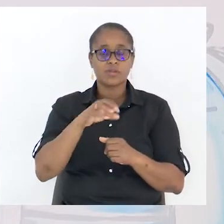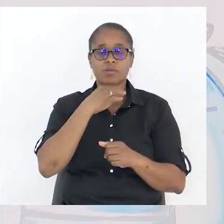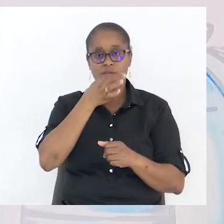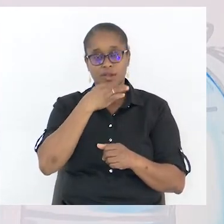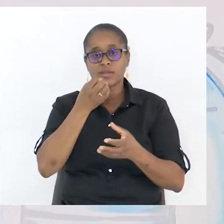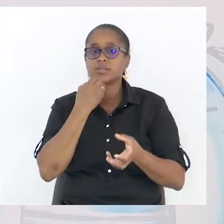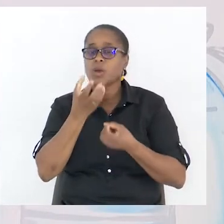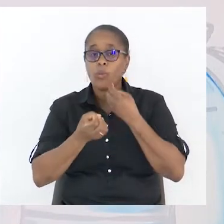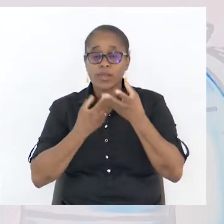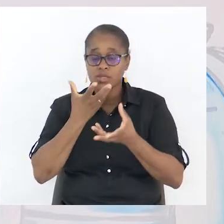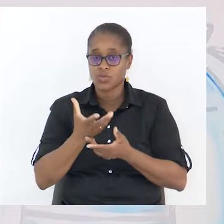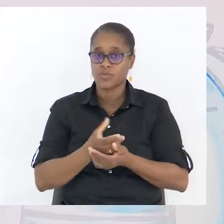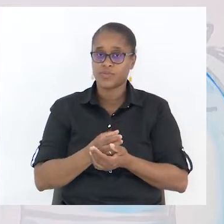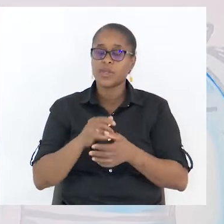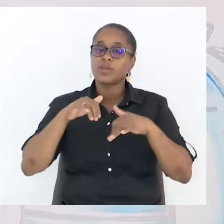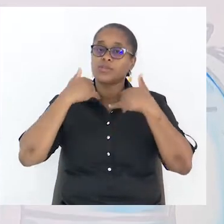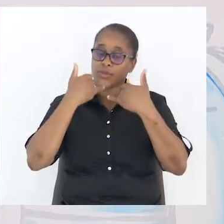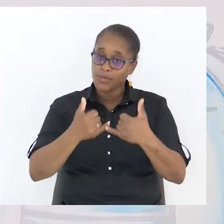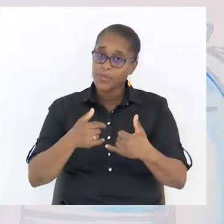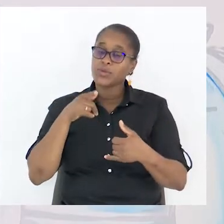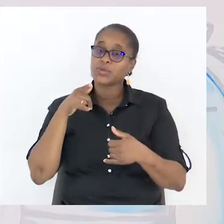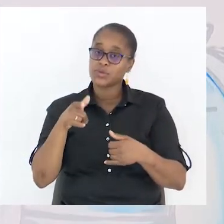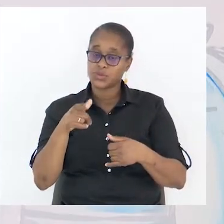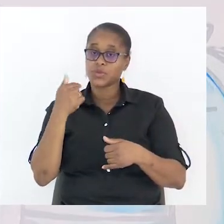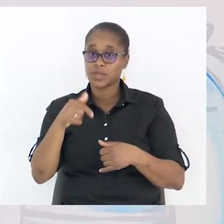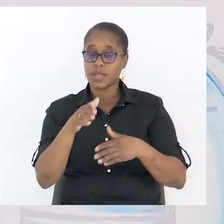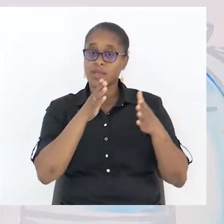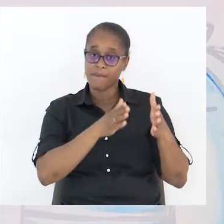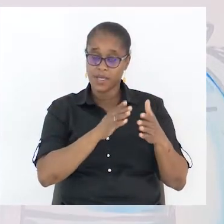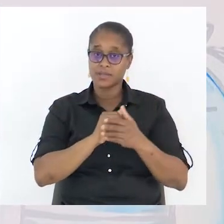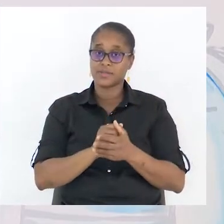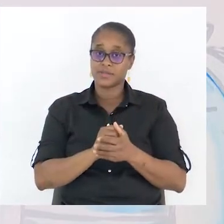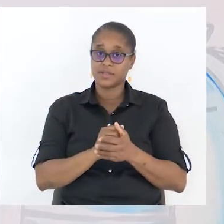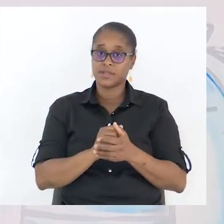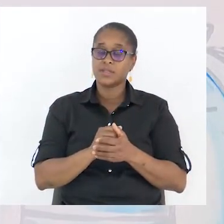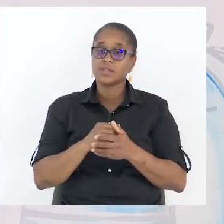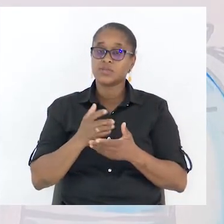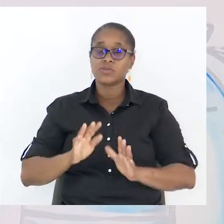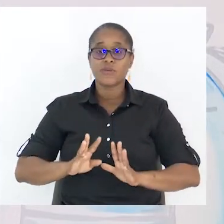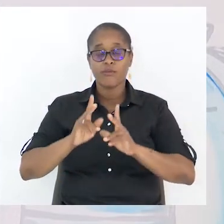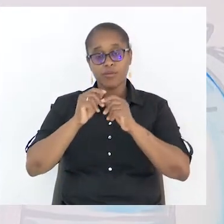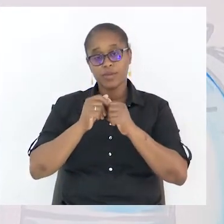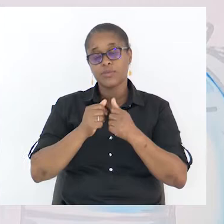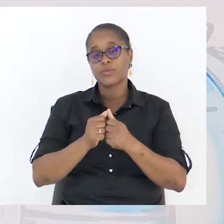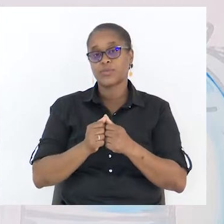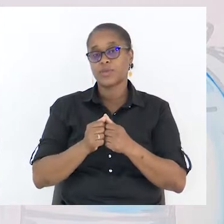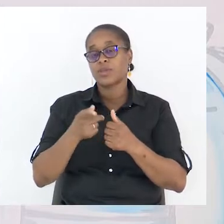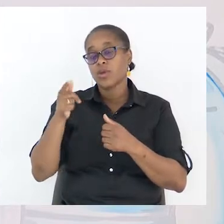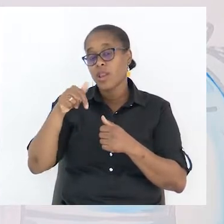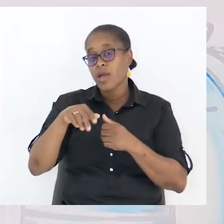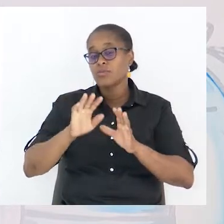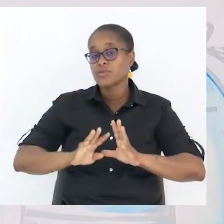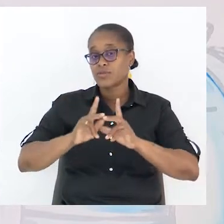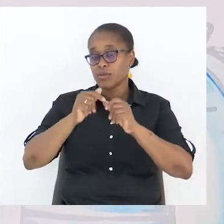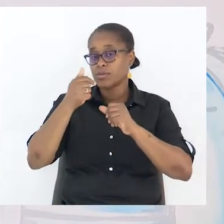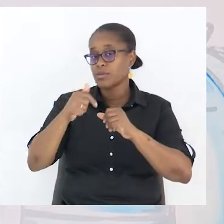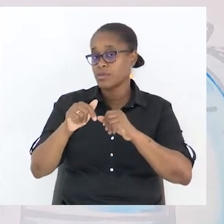parte, que é a parte do desenvolvimento. Então, no desenvolvimento, tu tens que dar conta dos argumentos. É aí que está a